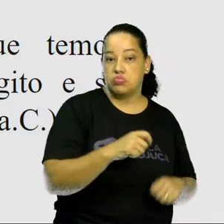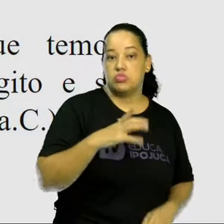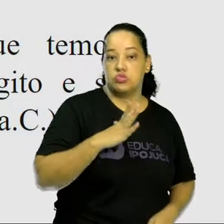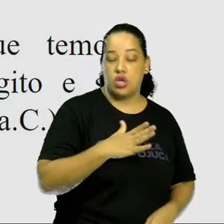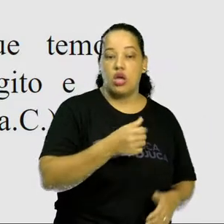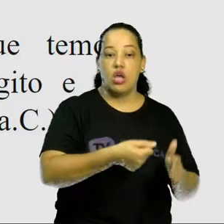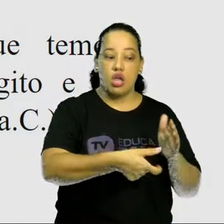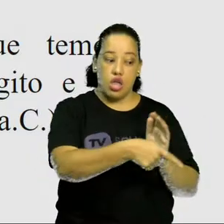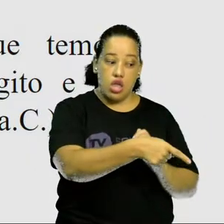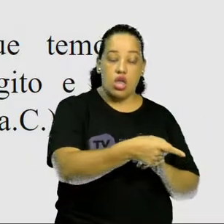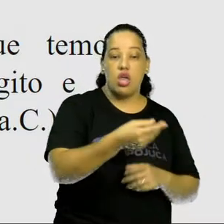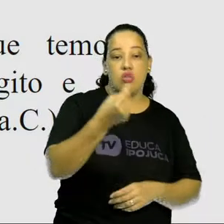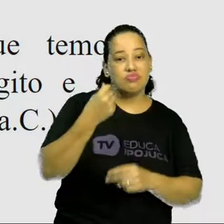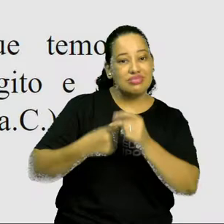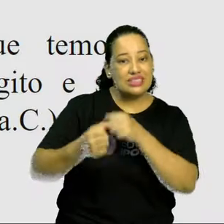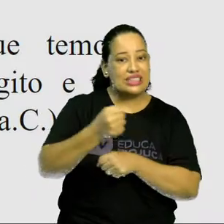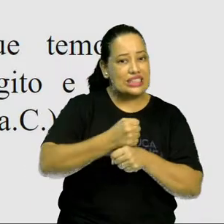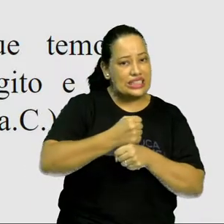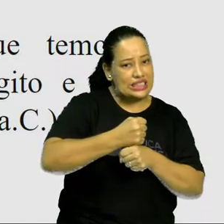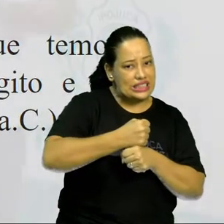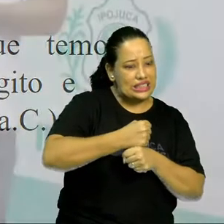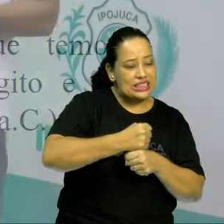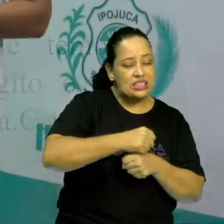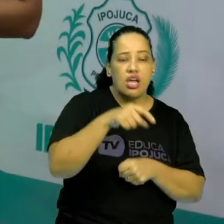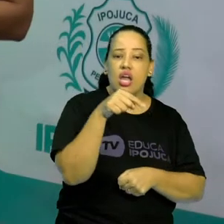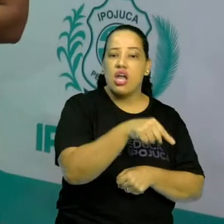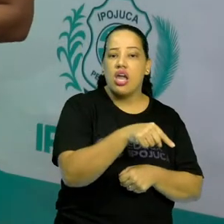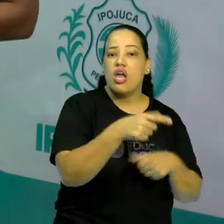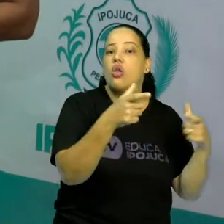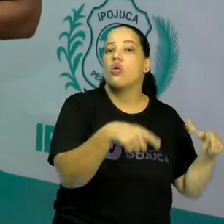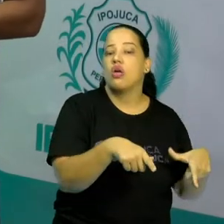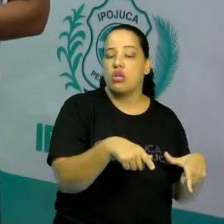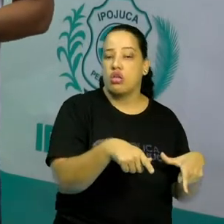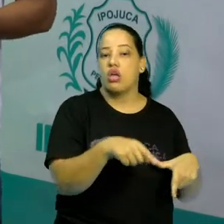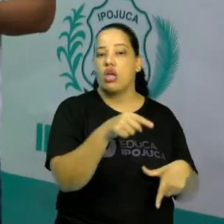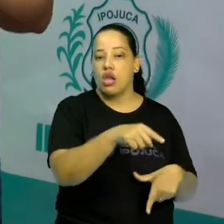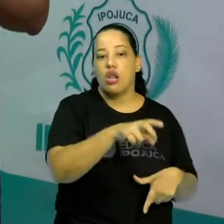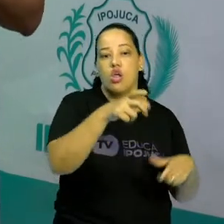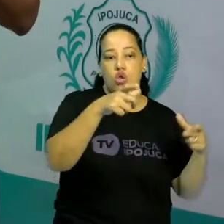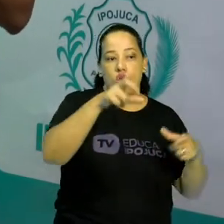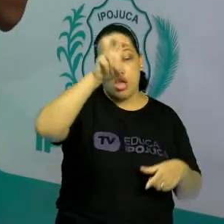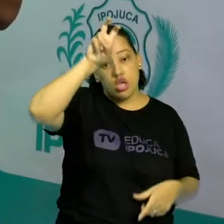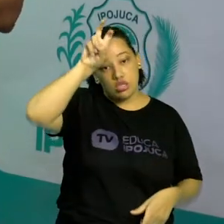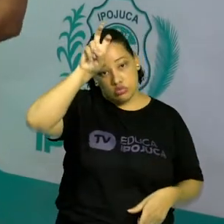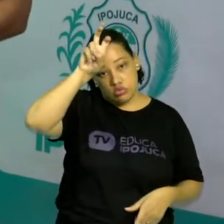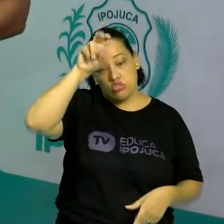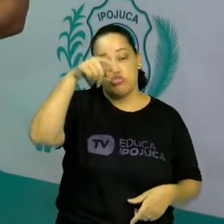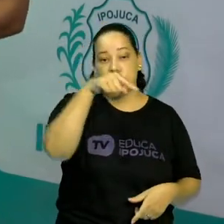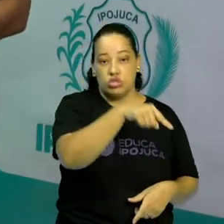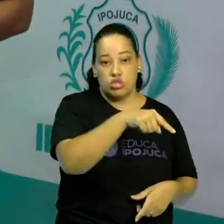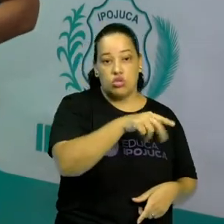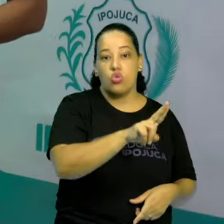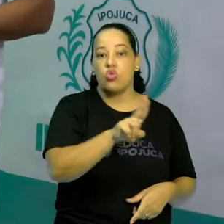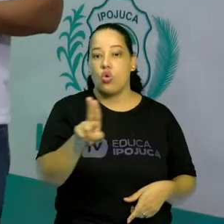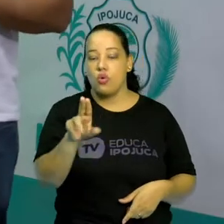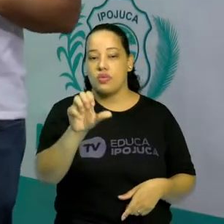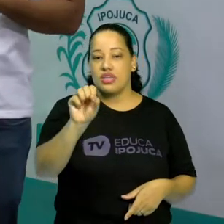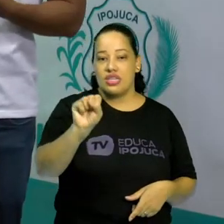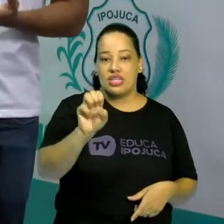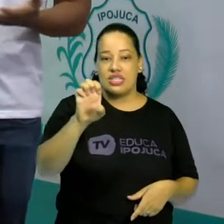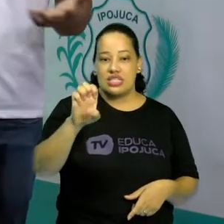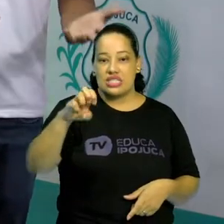mais antigo, que temos informação, ele vai ser encontrado justamente no Egito e se chama Senet, né?